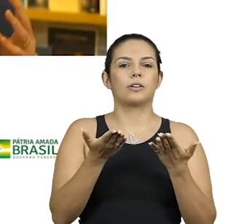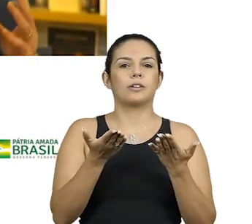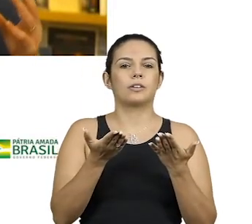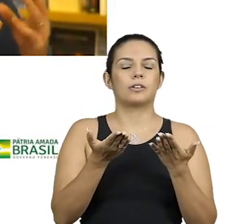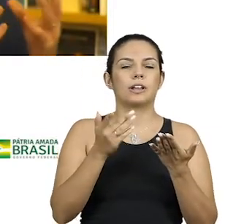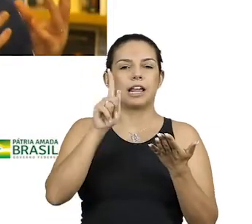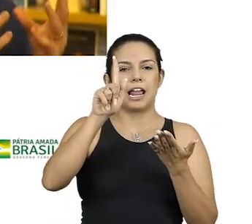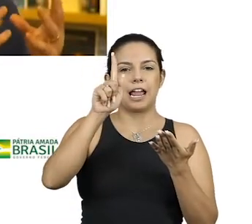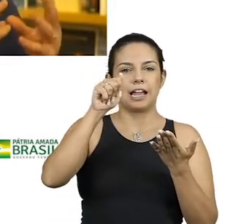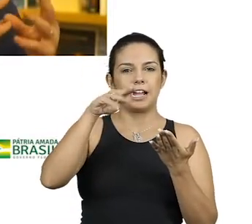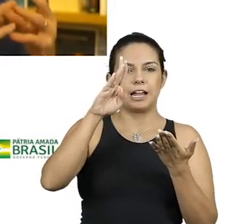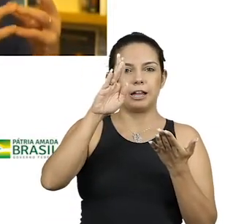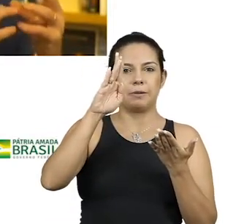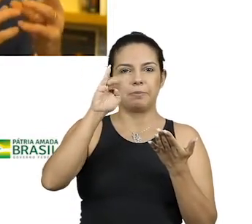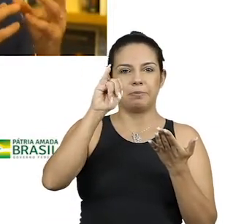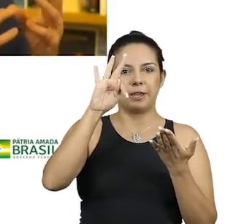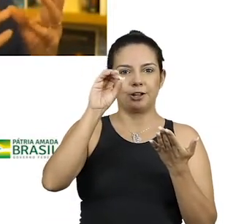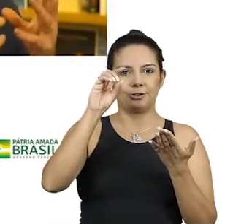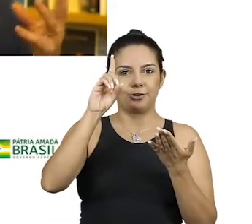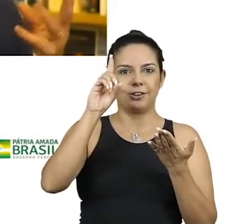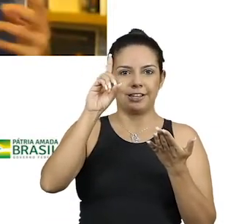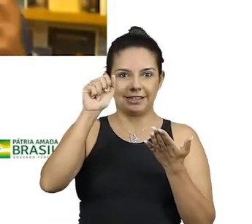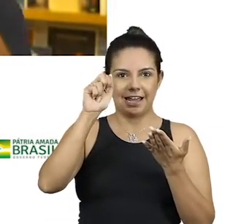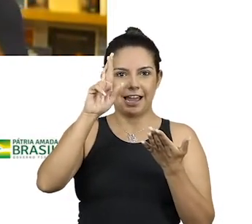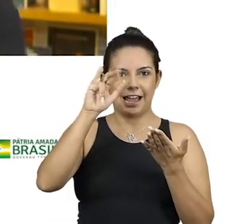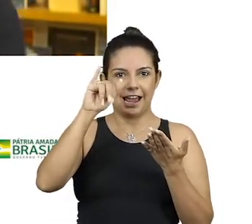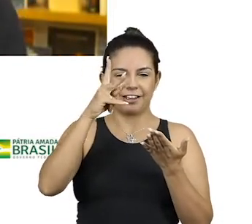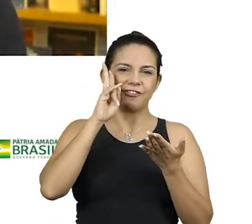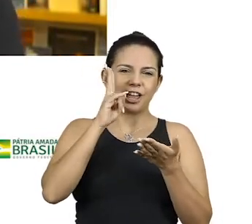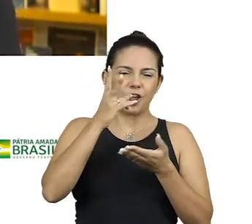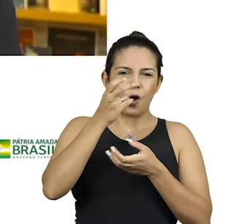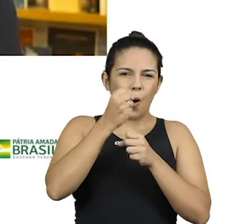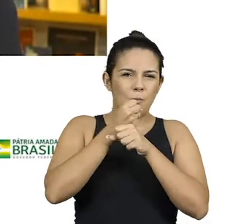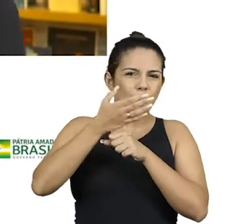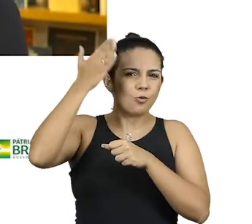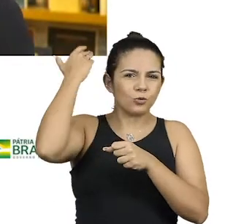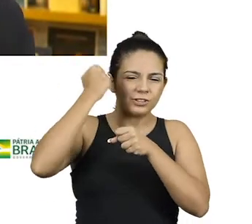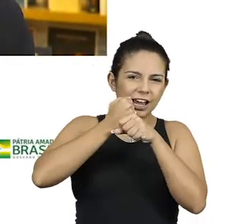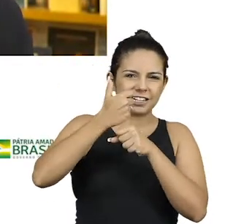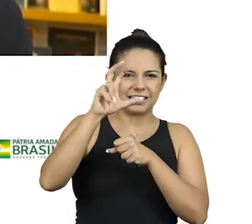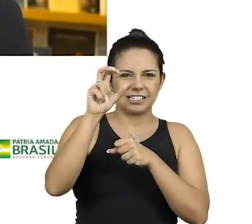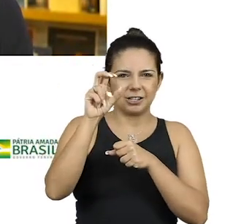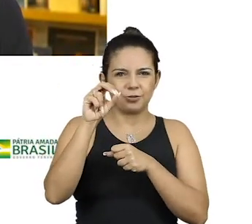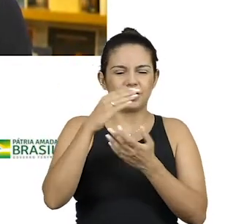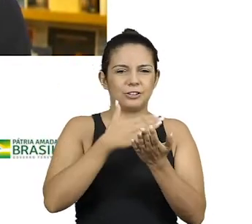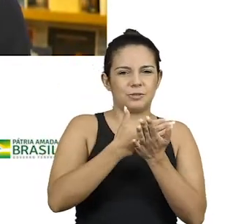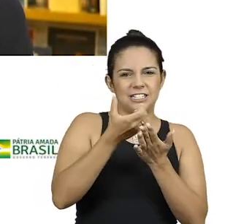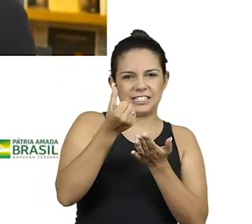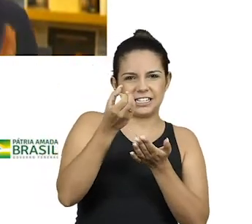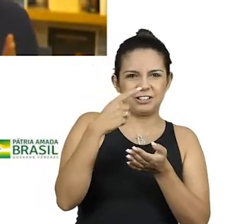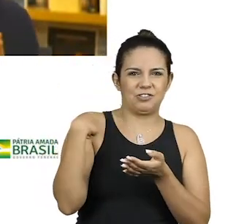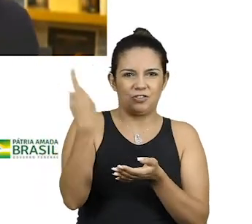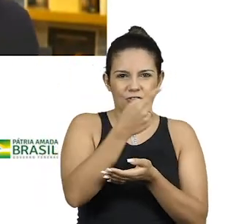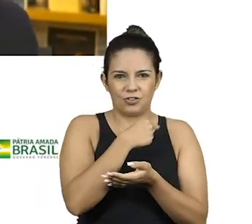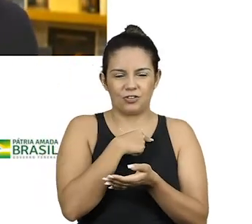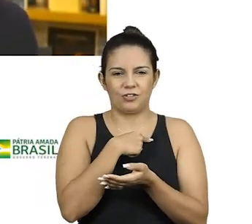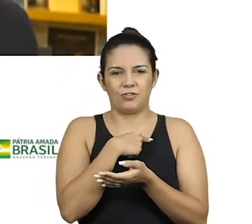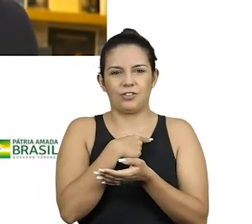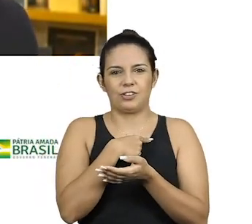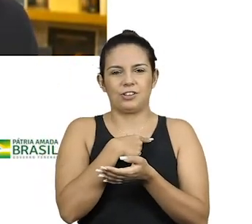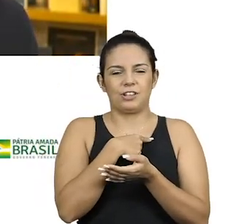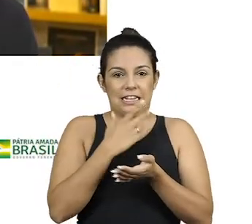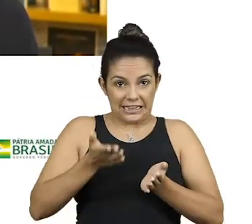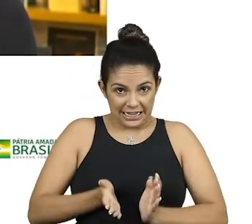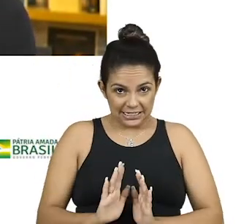mundo dos anos 50, começo dos anos 60, em que nós fomos gerados e concebidos, acabou aquele mundo.